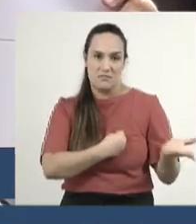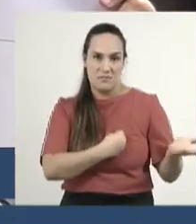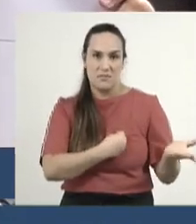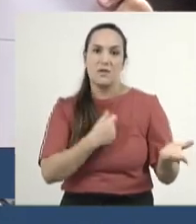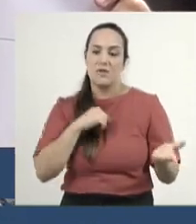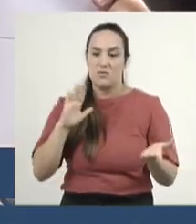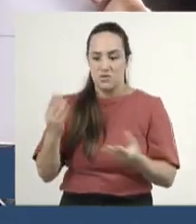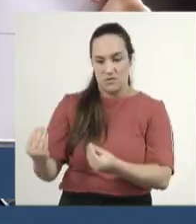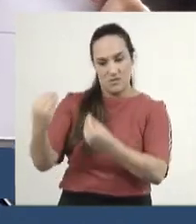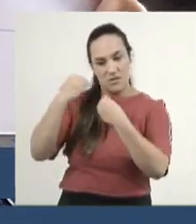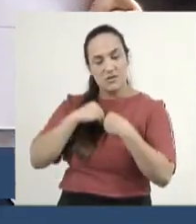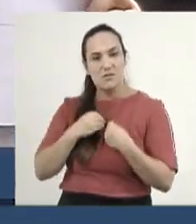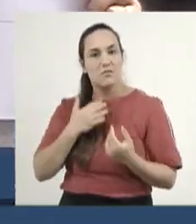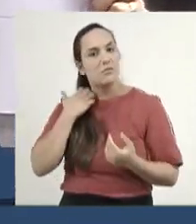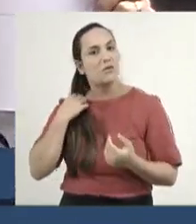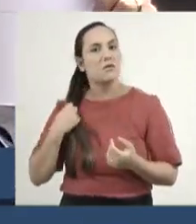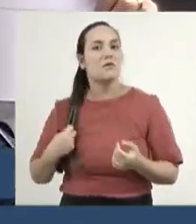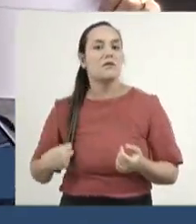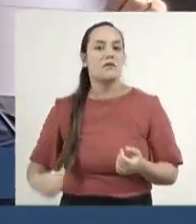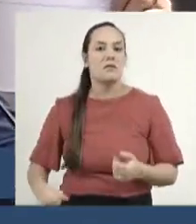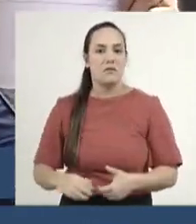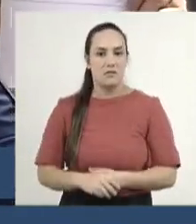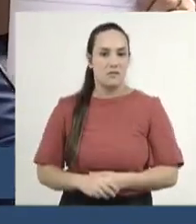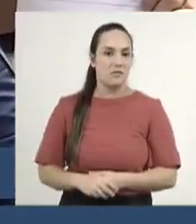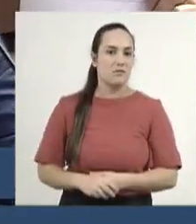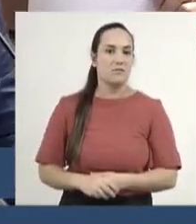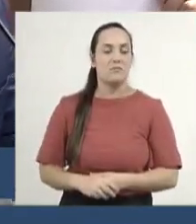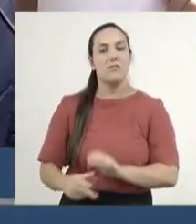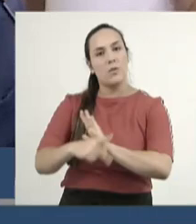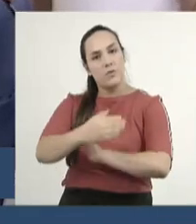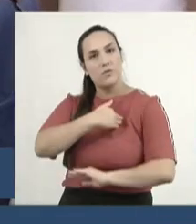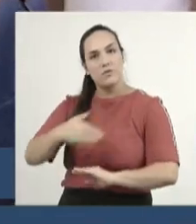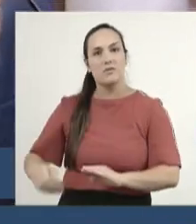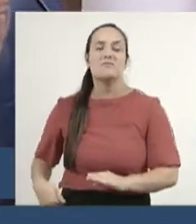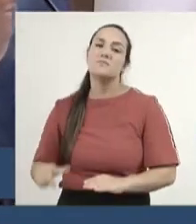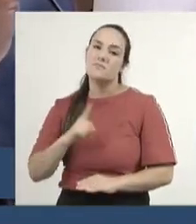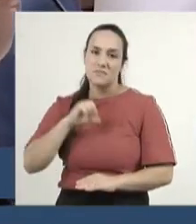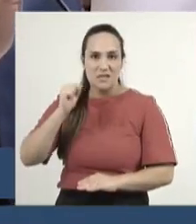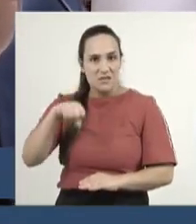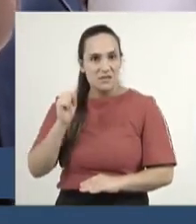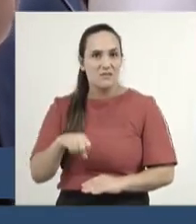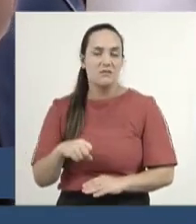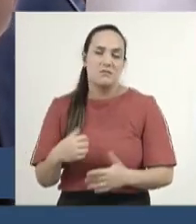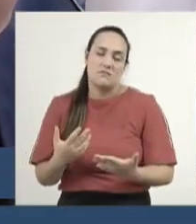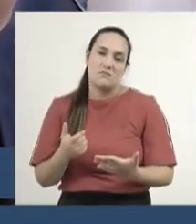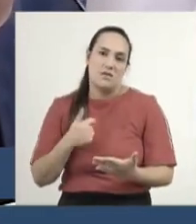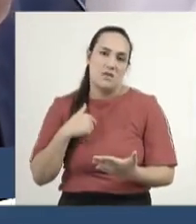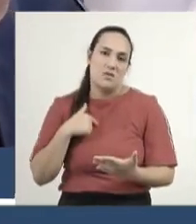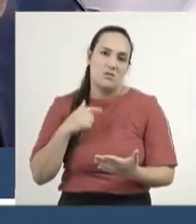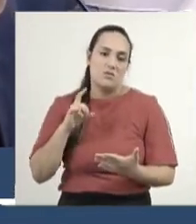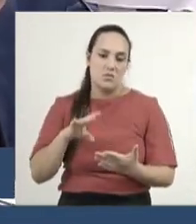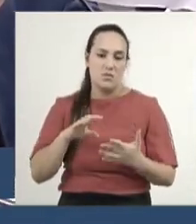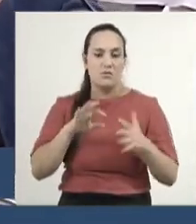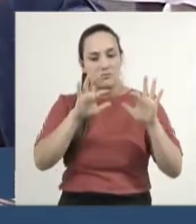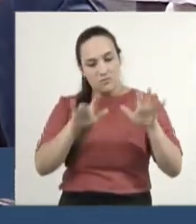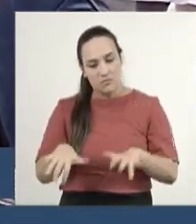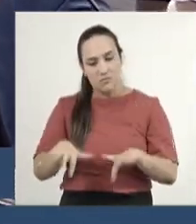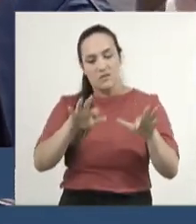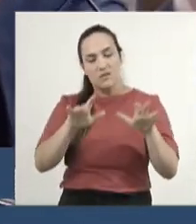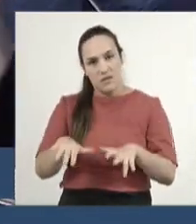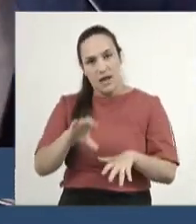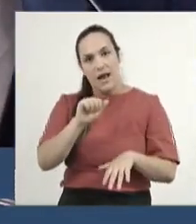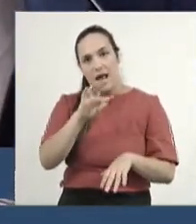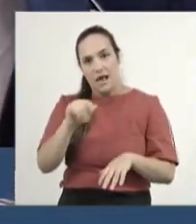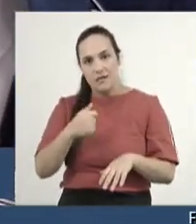eu recebi extra-oficialmente do governo, fica confirmada a existência e validade. Então eu vou transcrever a ata dessa